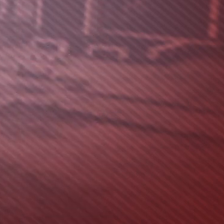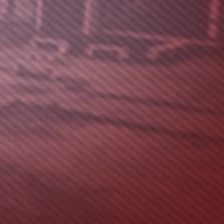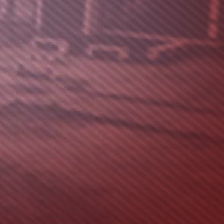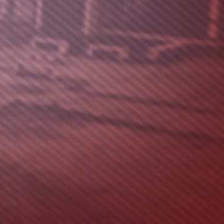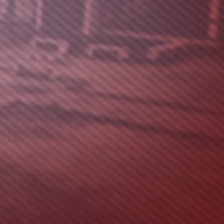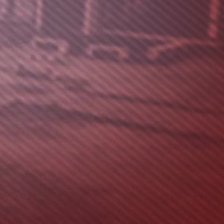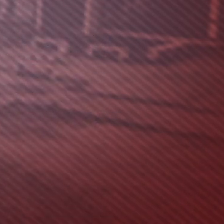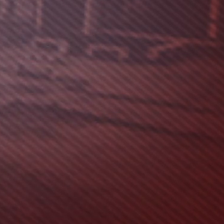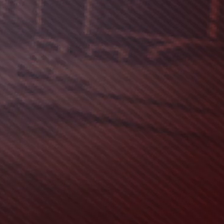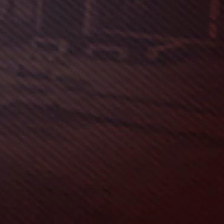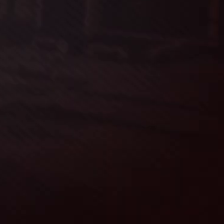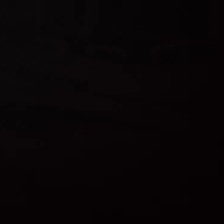Tchau, tchau.